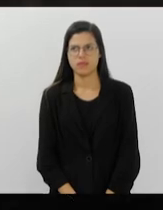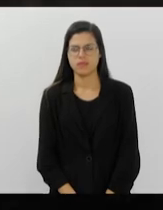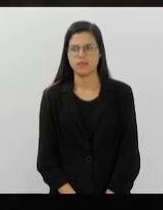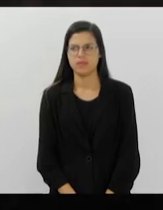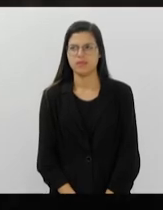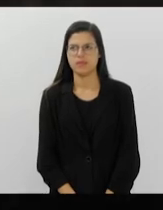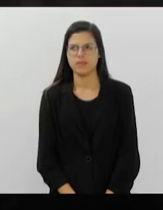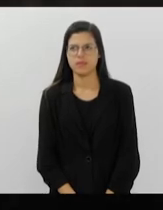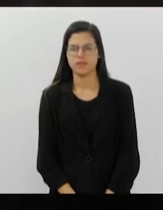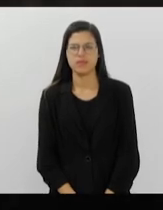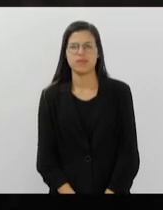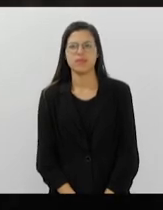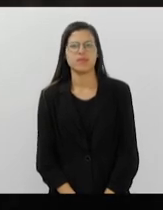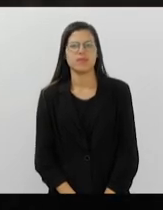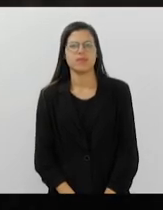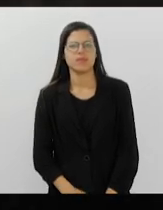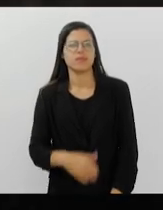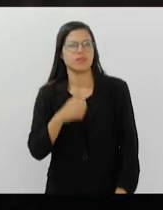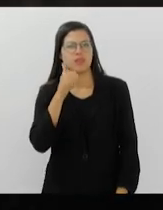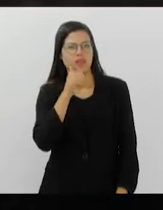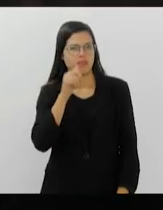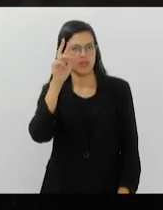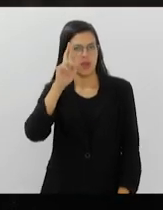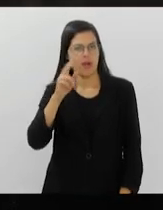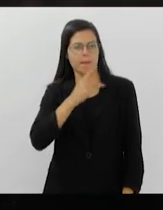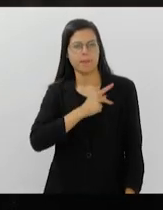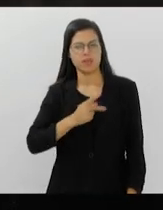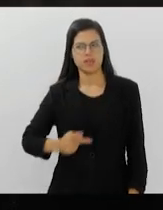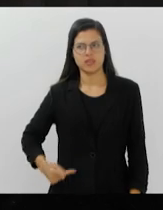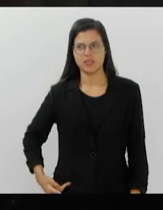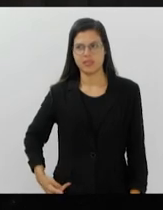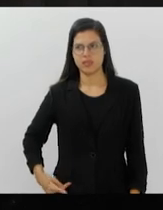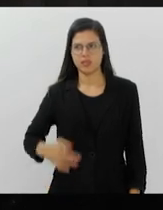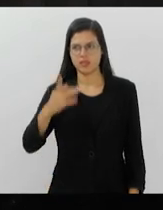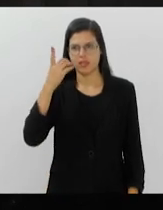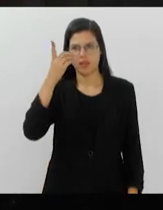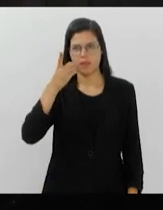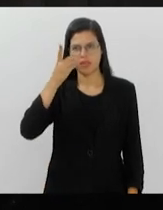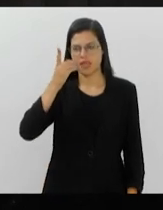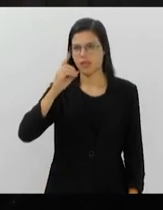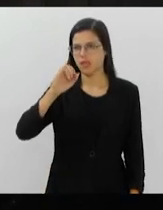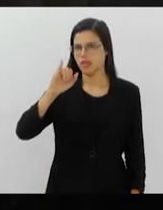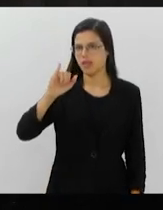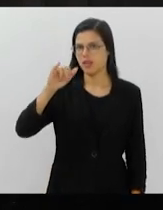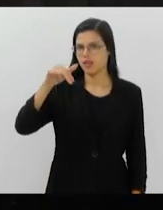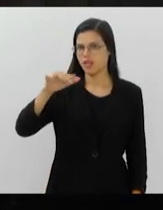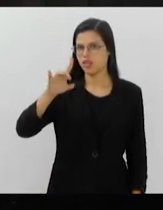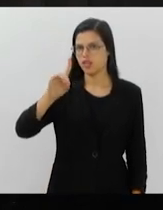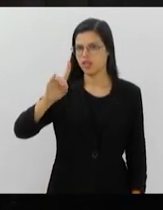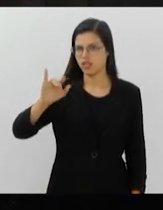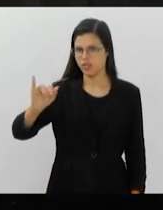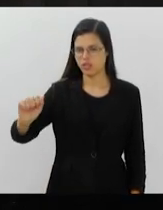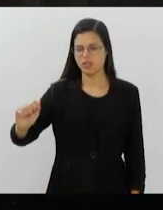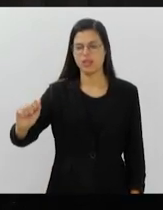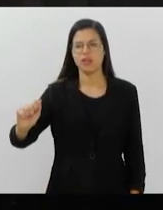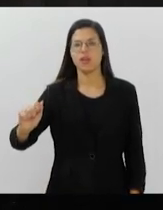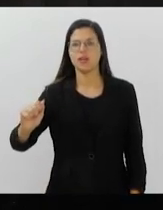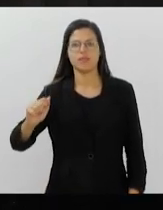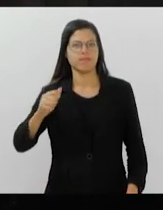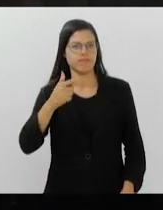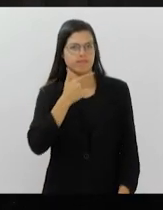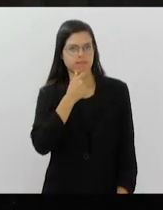Senhora Presidente, deputada Índia Armelal, senhoras e senhores